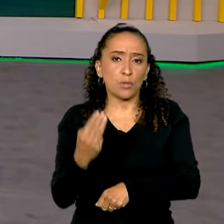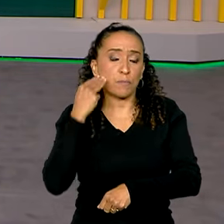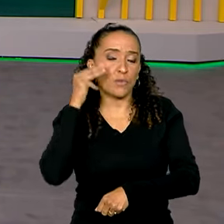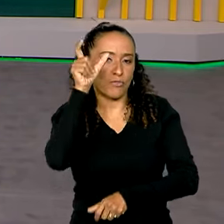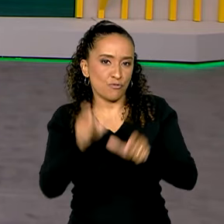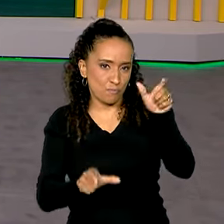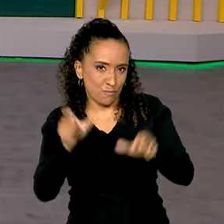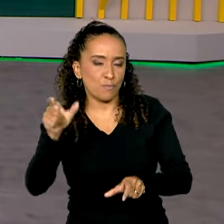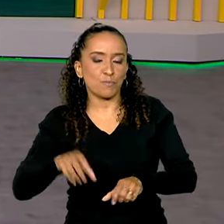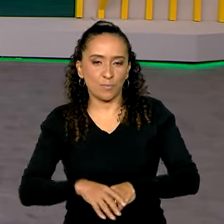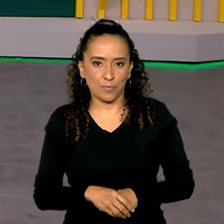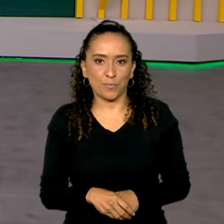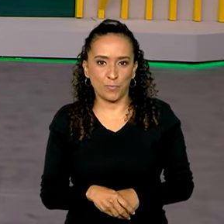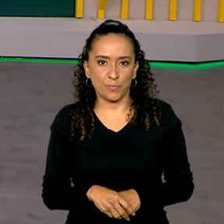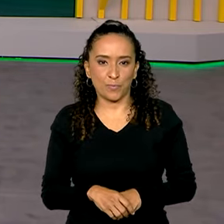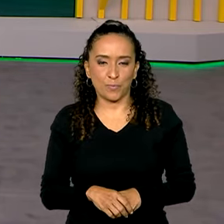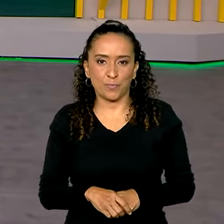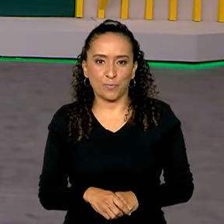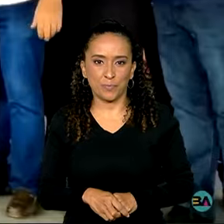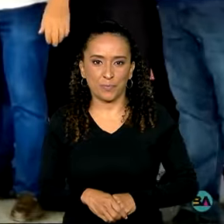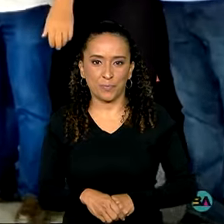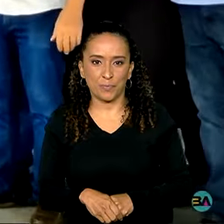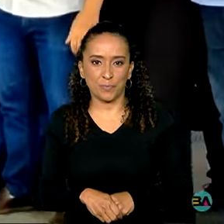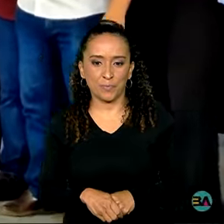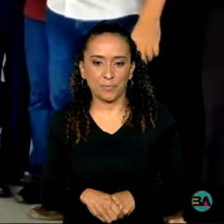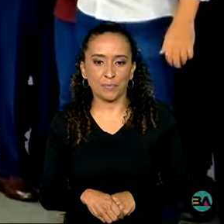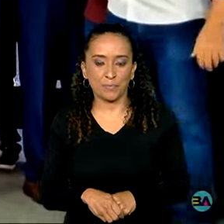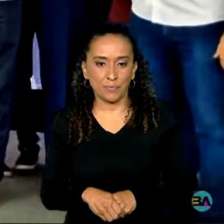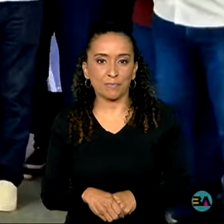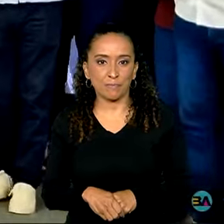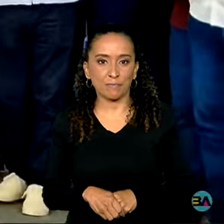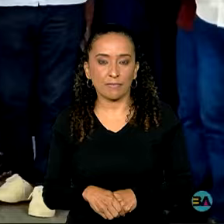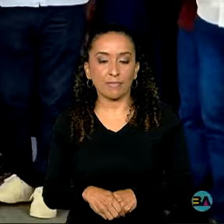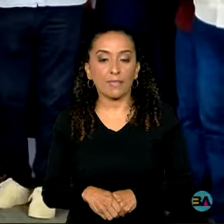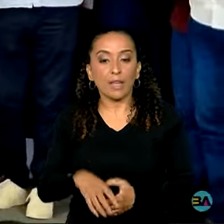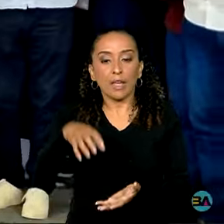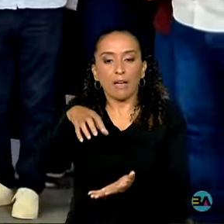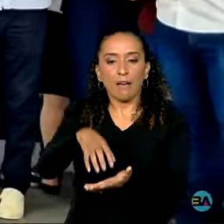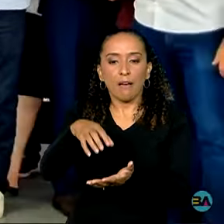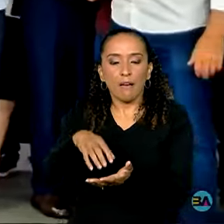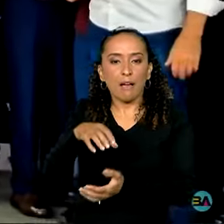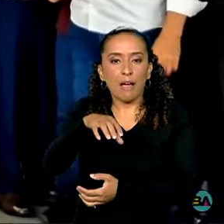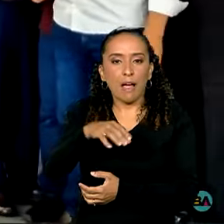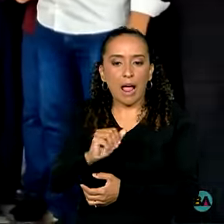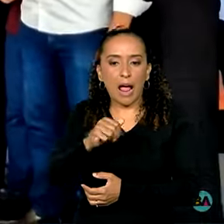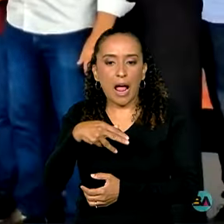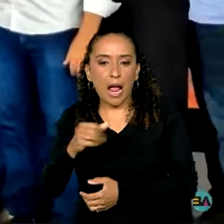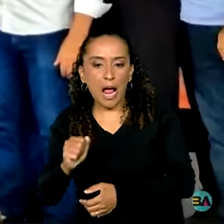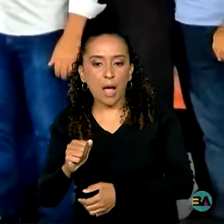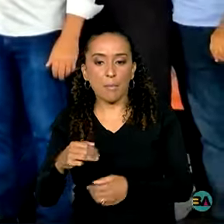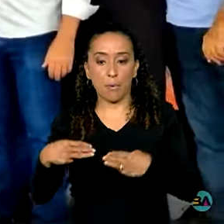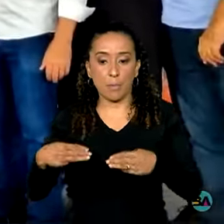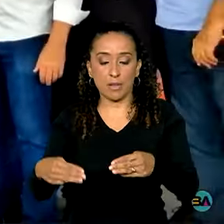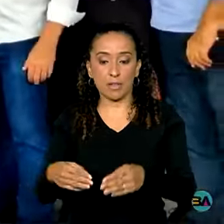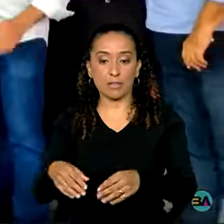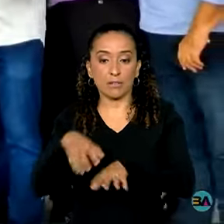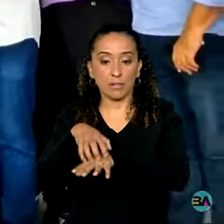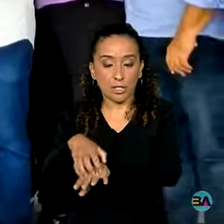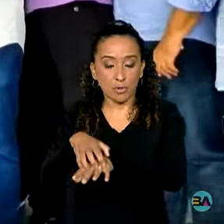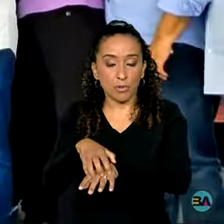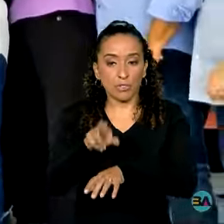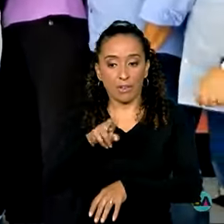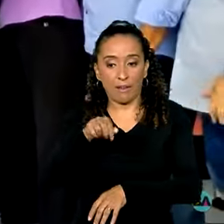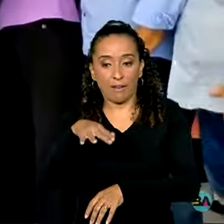2 milhões de pessoas. Em Campo Alegre de Lourdes, o ministro dos Transportes, Renan Filho,